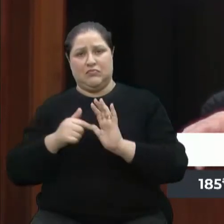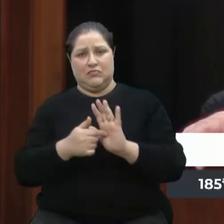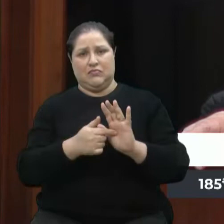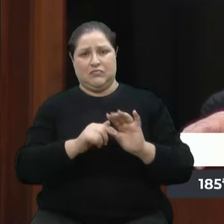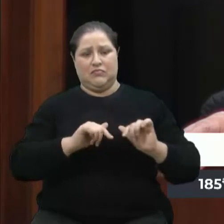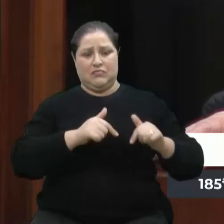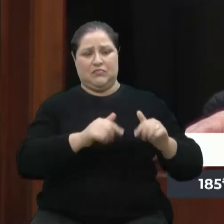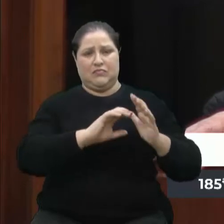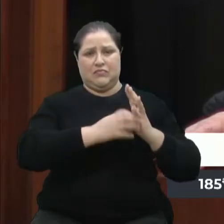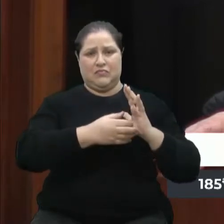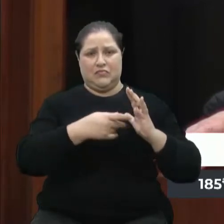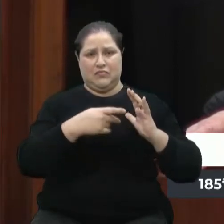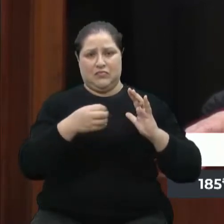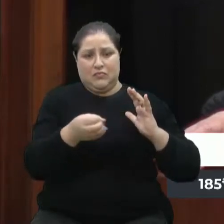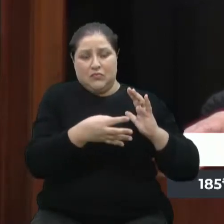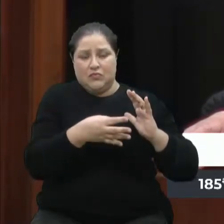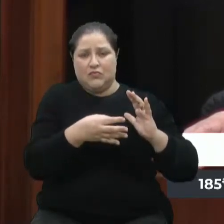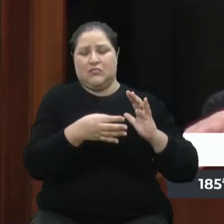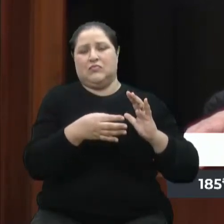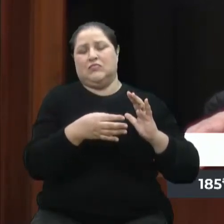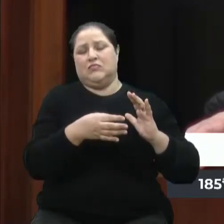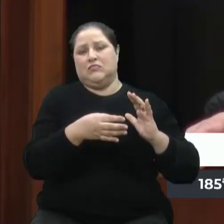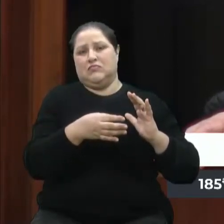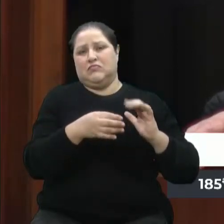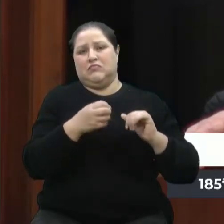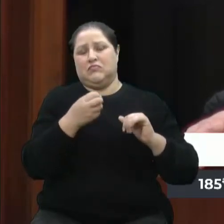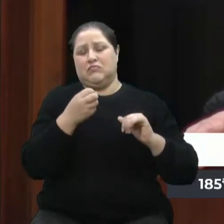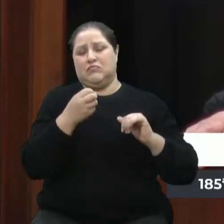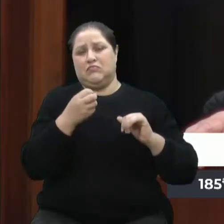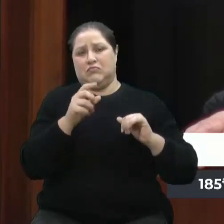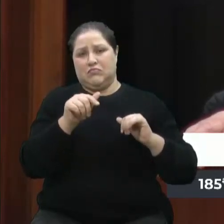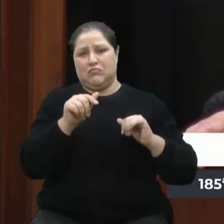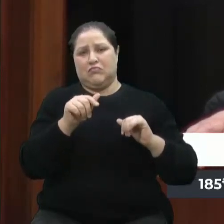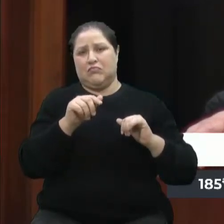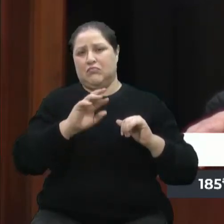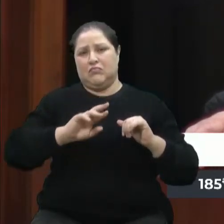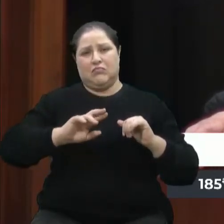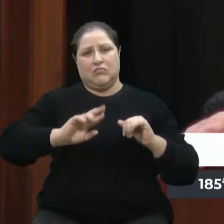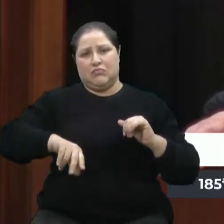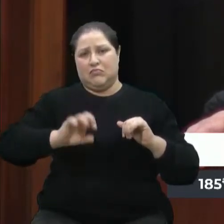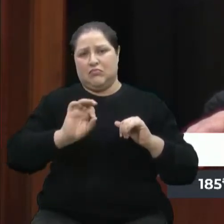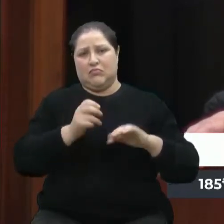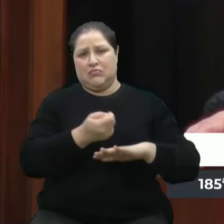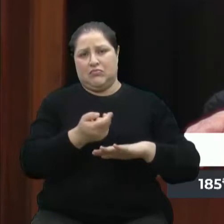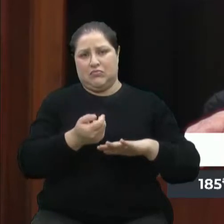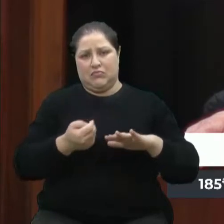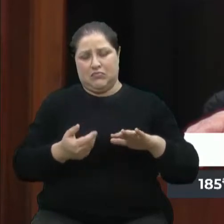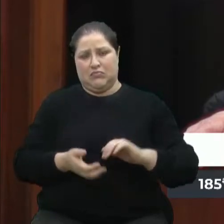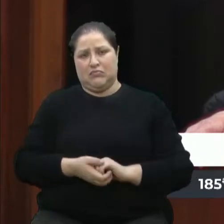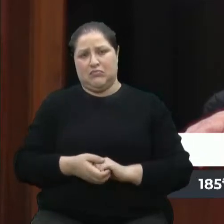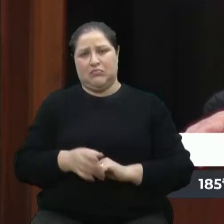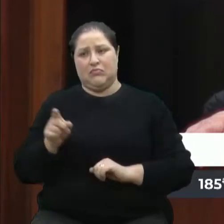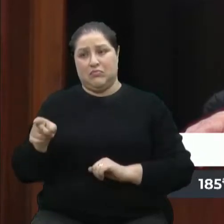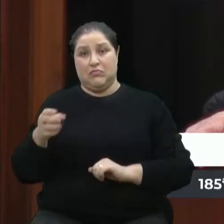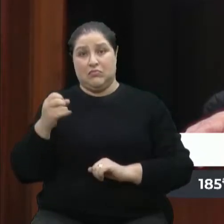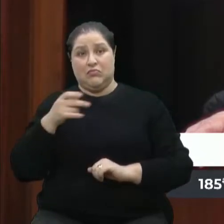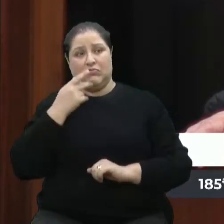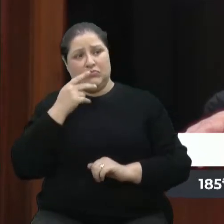que estava fazendo da forma certa, ele não tinha que desistir da ação, ele tinha que tocar até o final. Mas ele sabe também que é muito imoral isso aí.